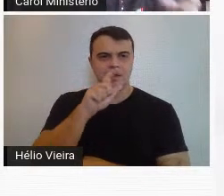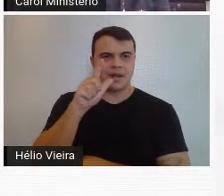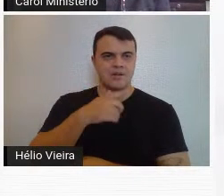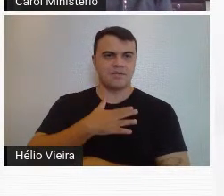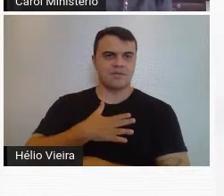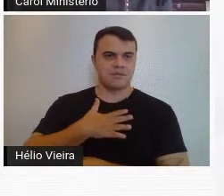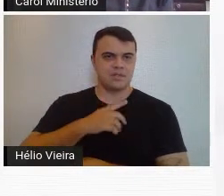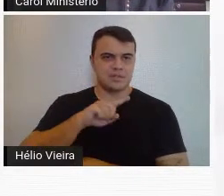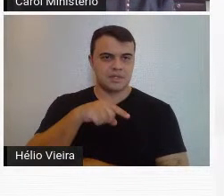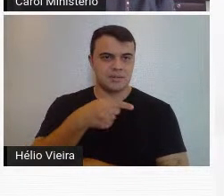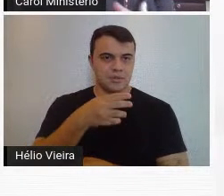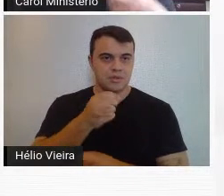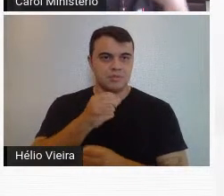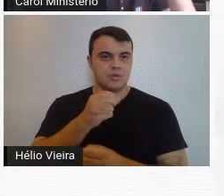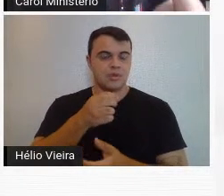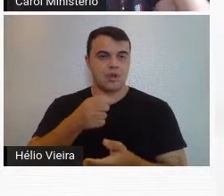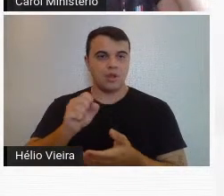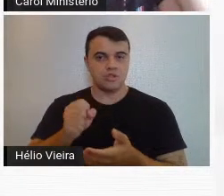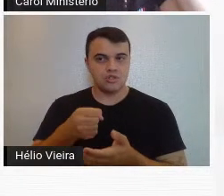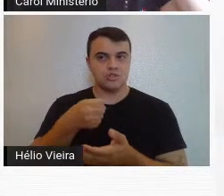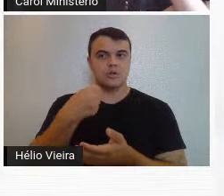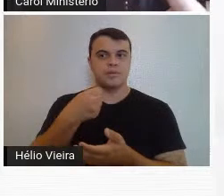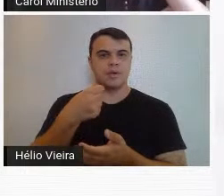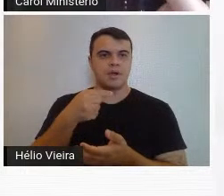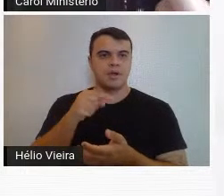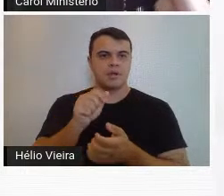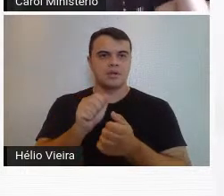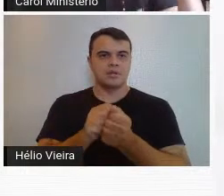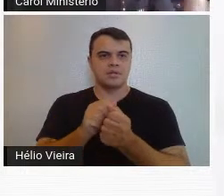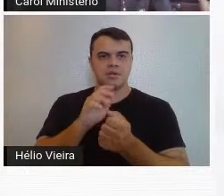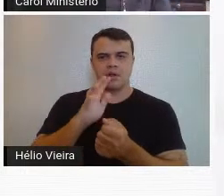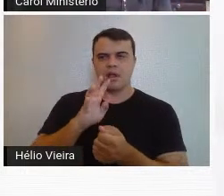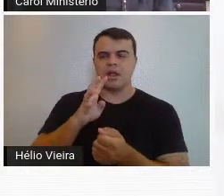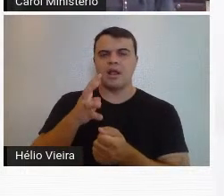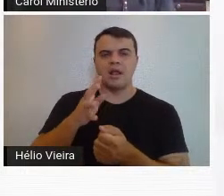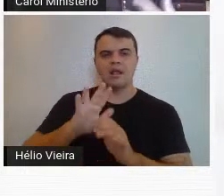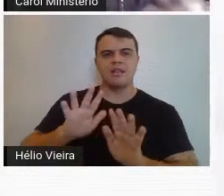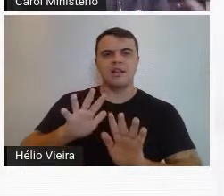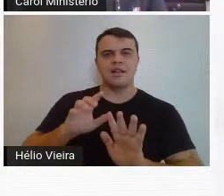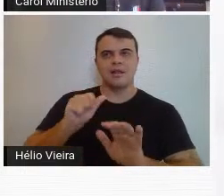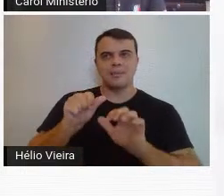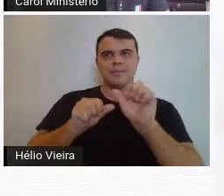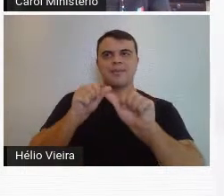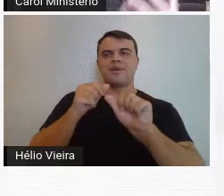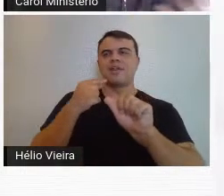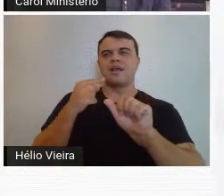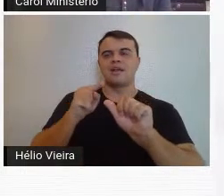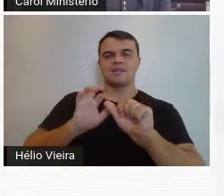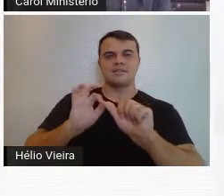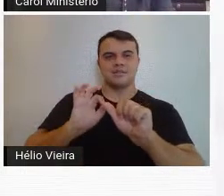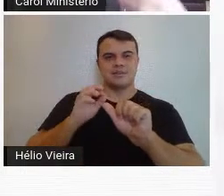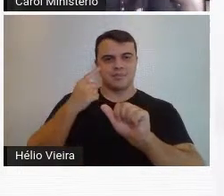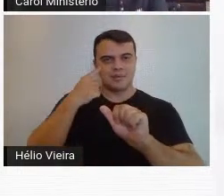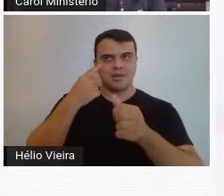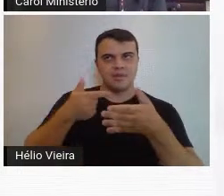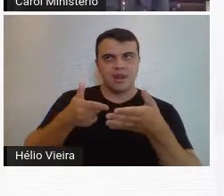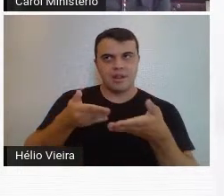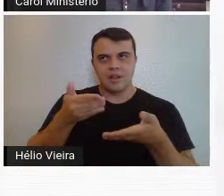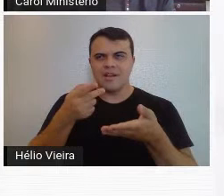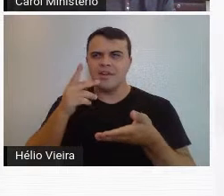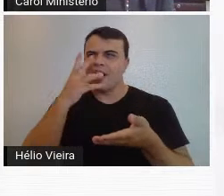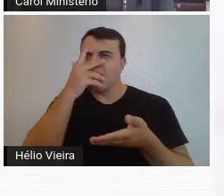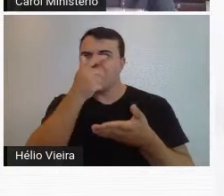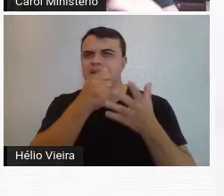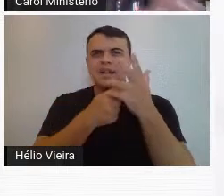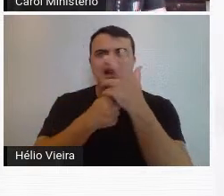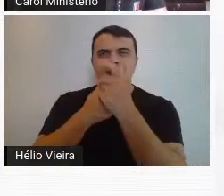gostar, porque depois de tantos chopes, a capacidade de julgamento é até alterada, a pessoa fica desequilibrada e começa a achar as